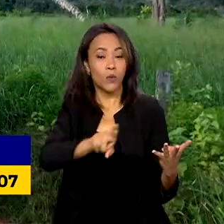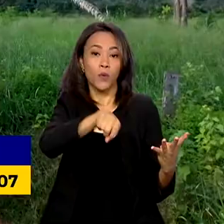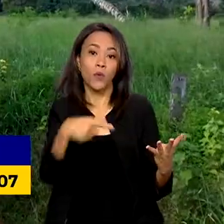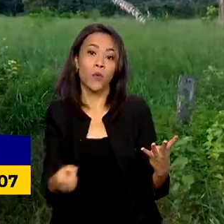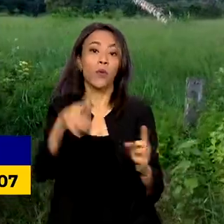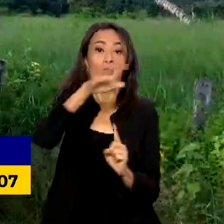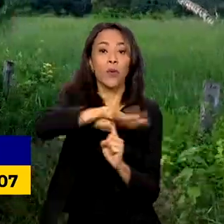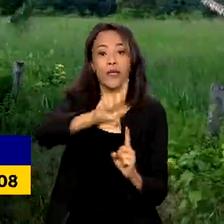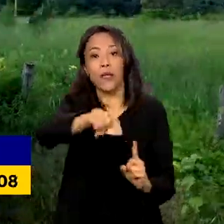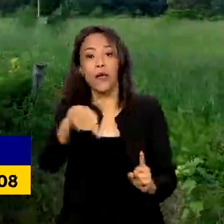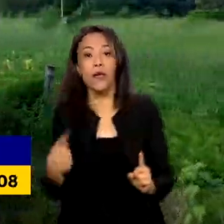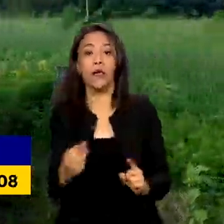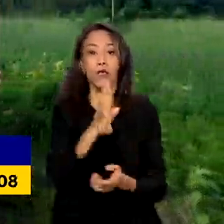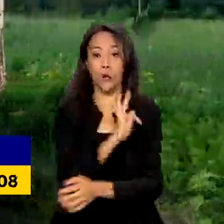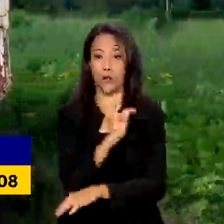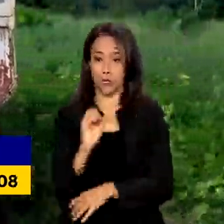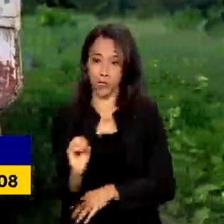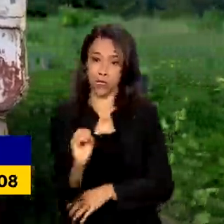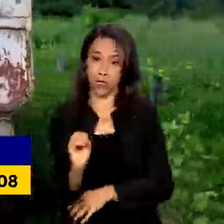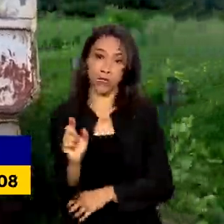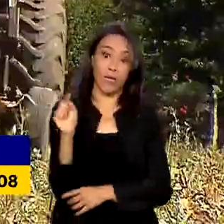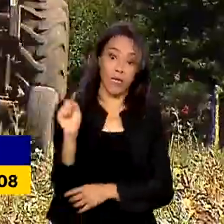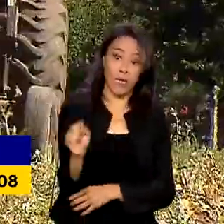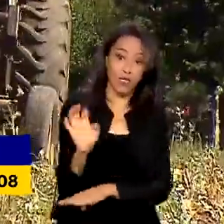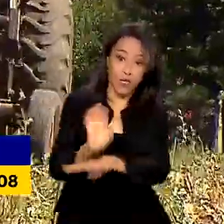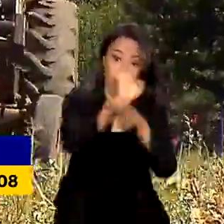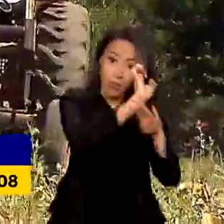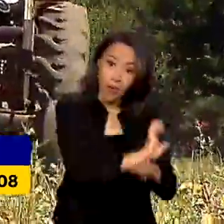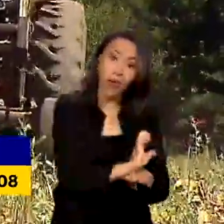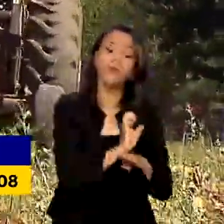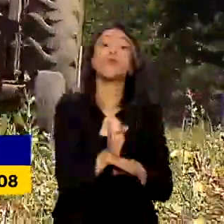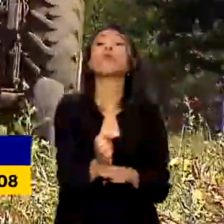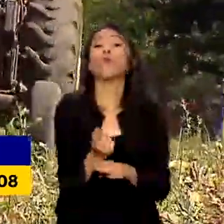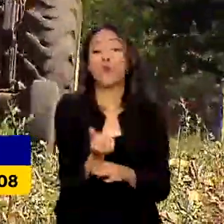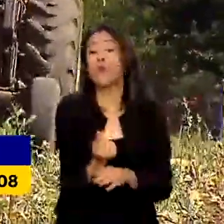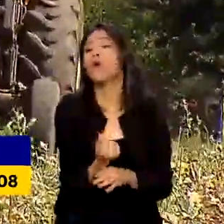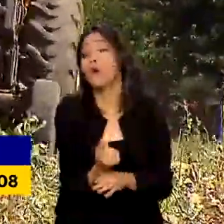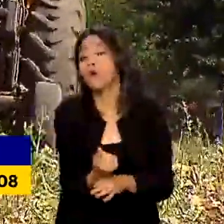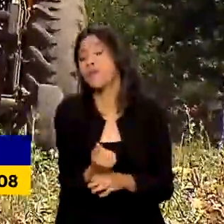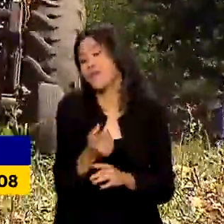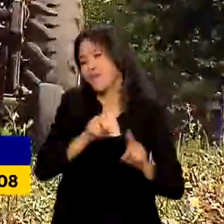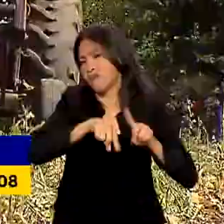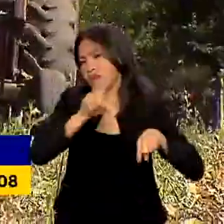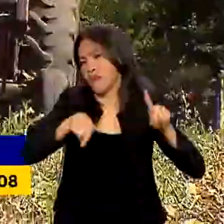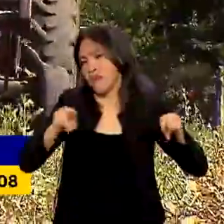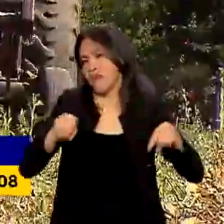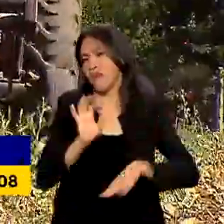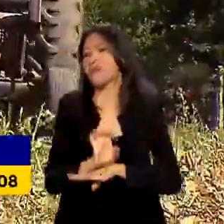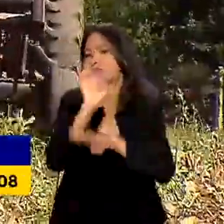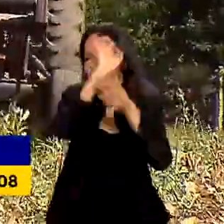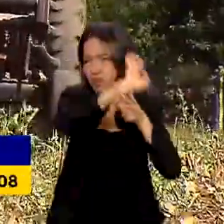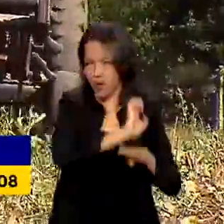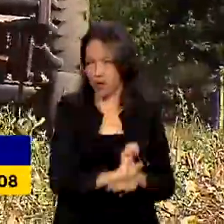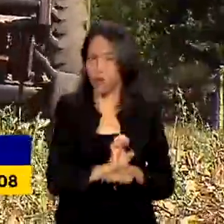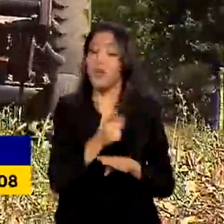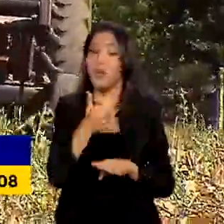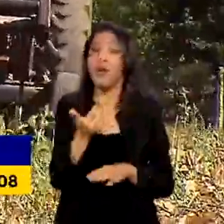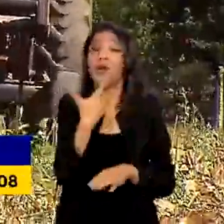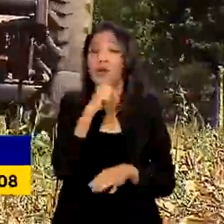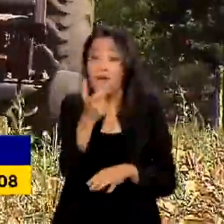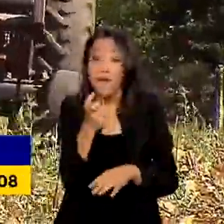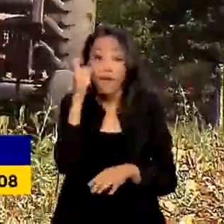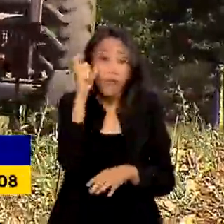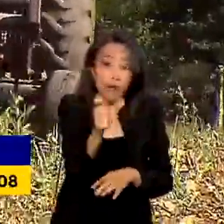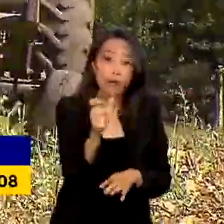Paraná e Tocantins. Quanto cada produtor pode vender varia de acordo com o Estado. Os interessados em vender